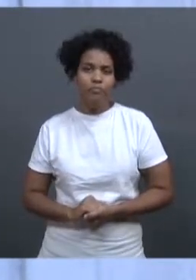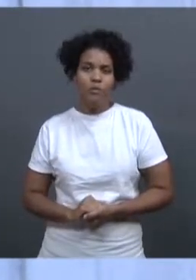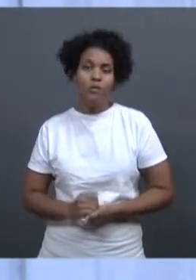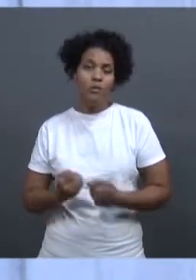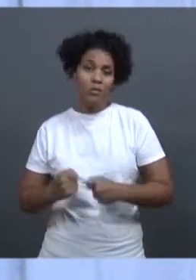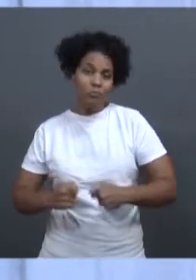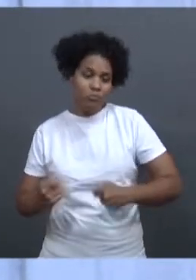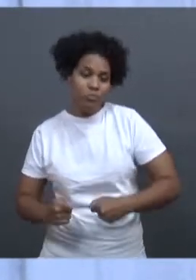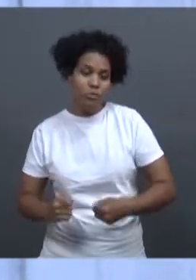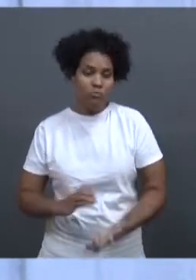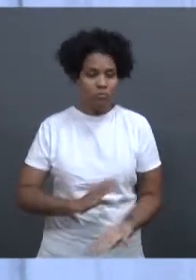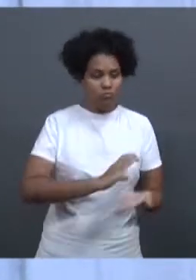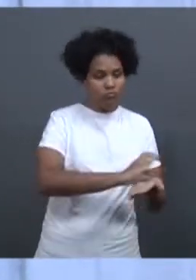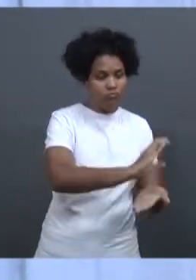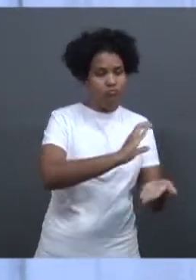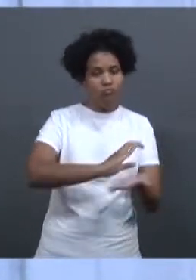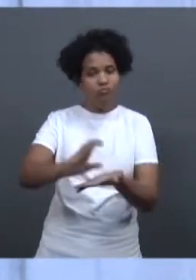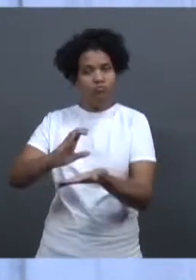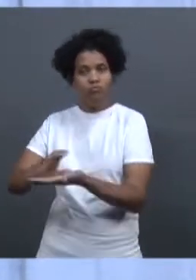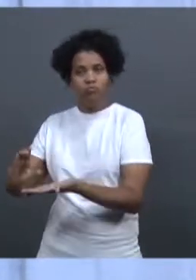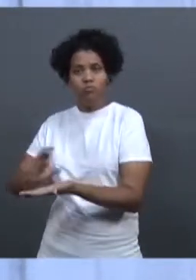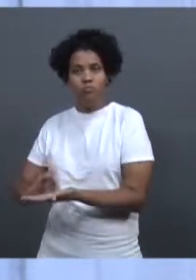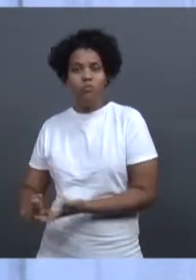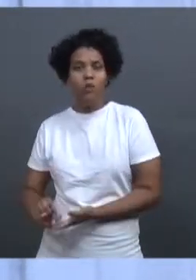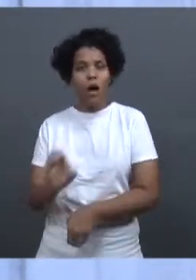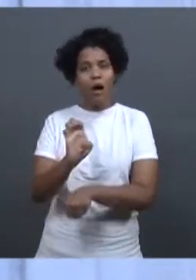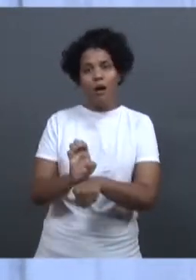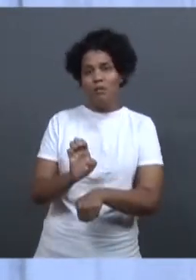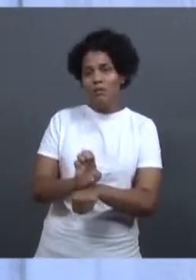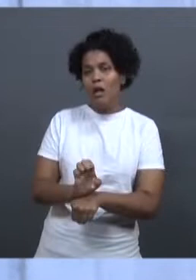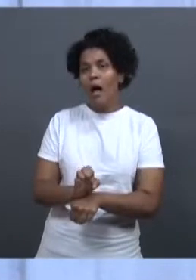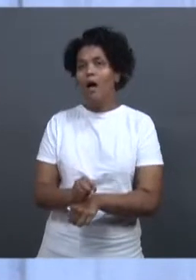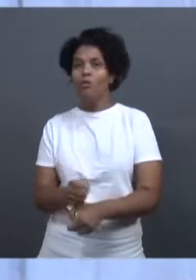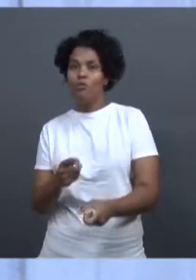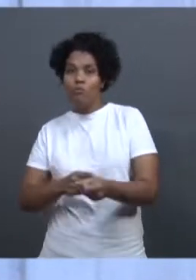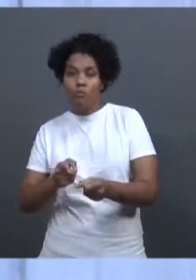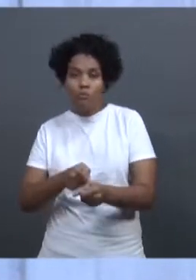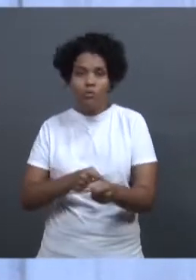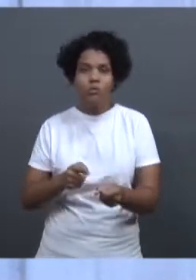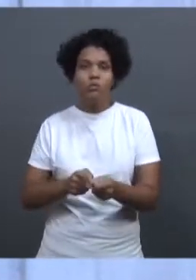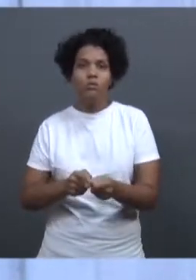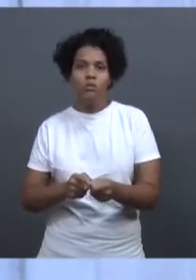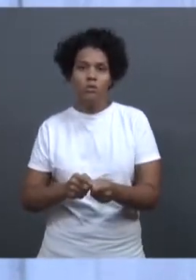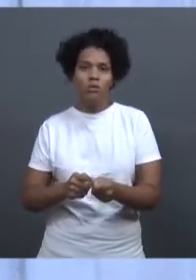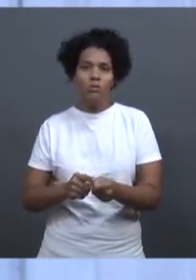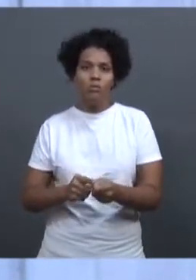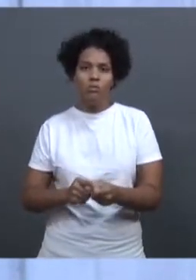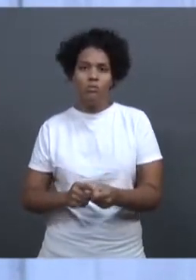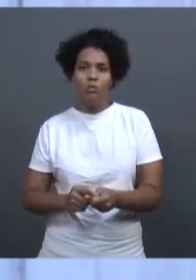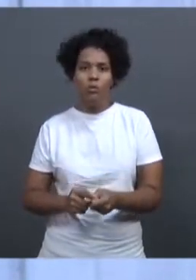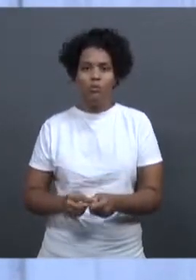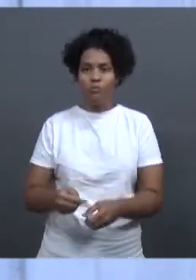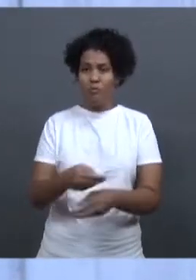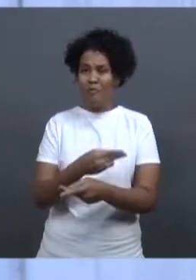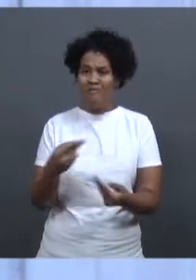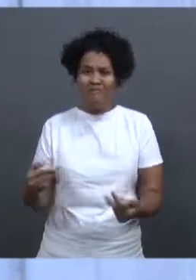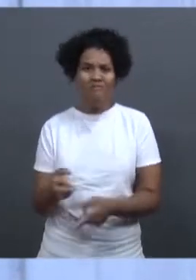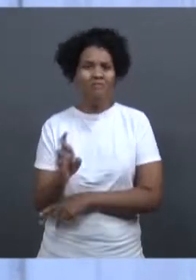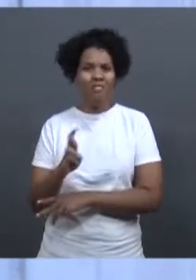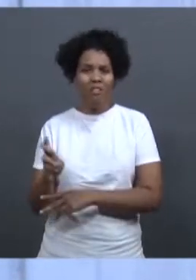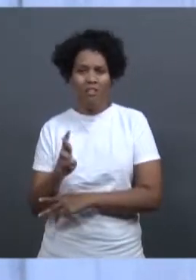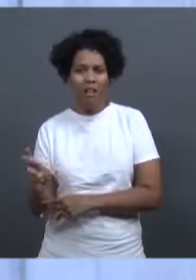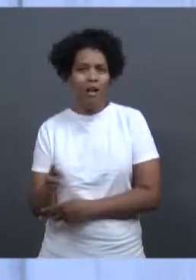e municípios de R$ 400 bilhões a R$ 500 bilhões nos próximos 15 anos. Veja na